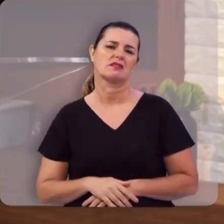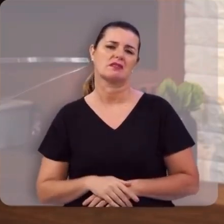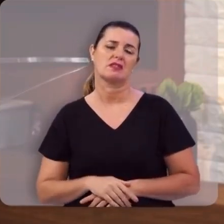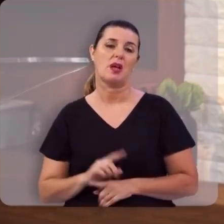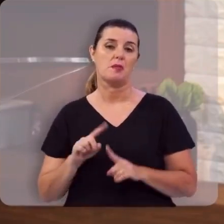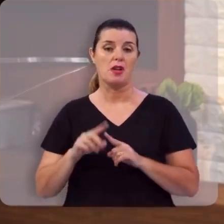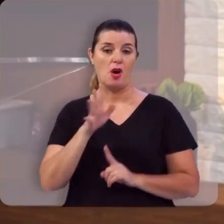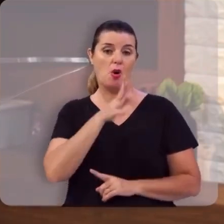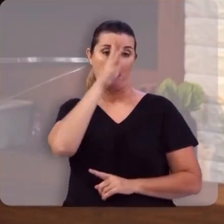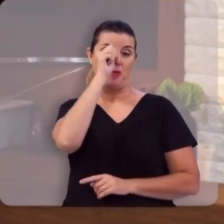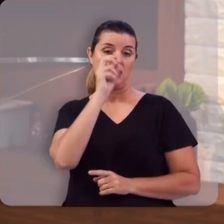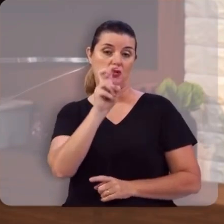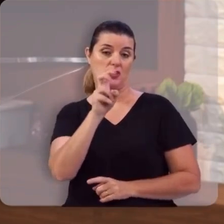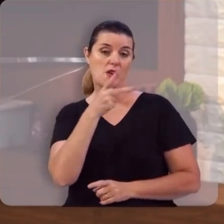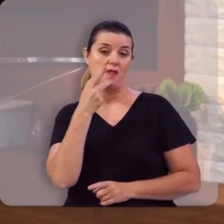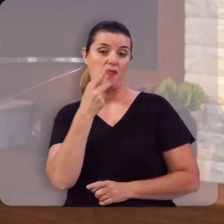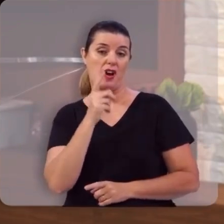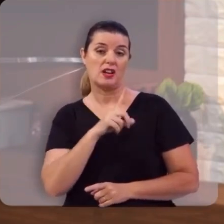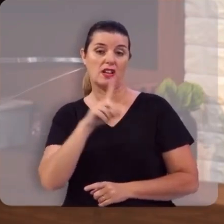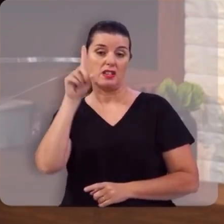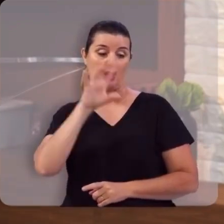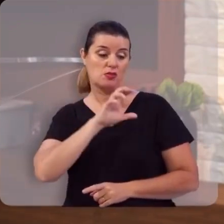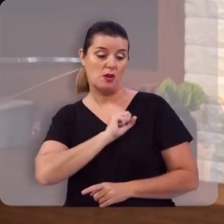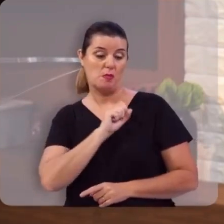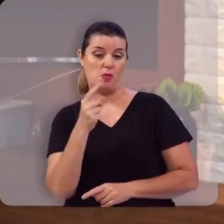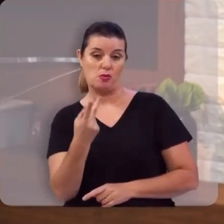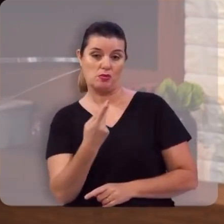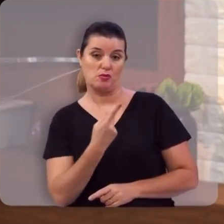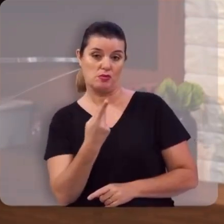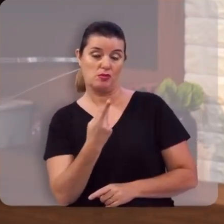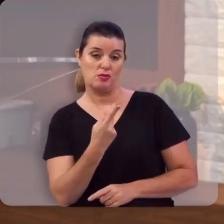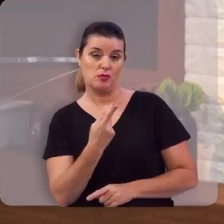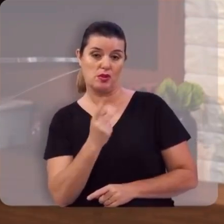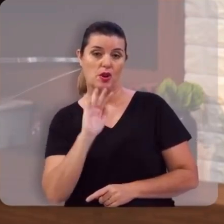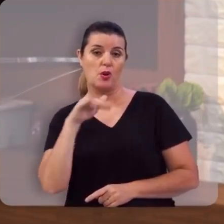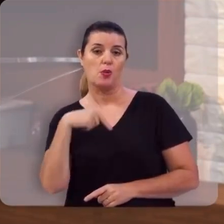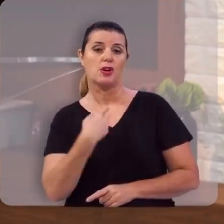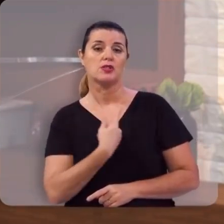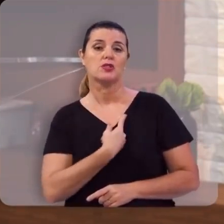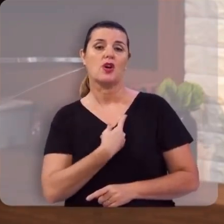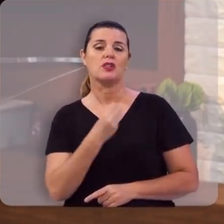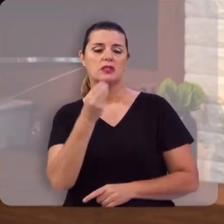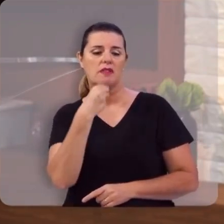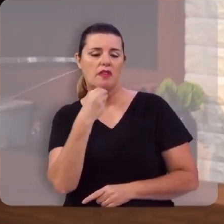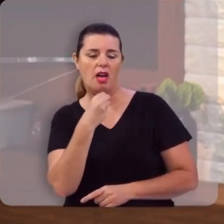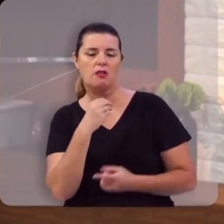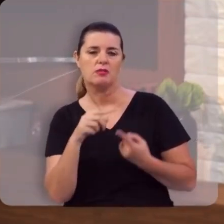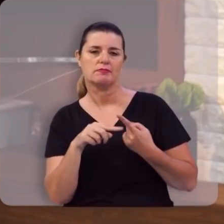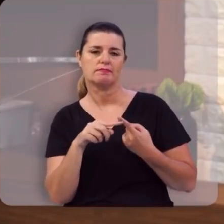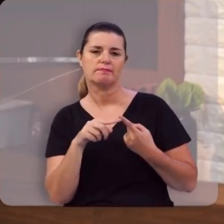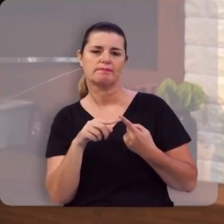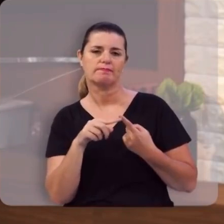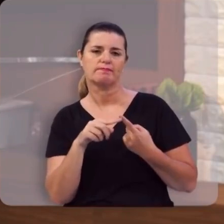porque Romanos 5 diz que Deus amou você e a mim quando nós éramos fracos,